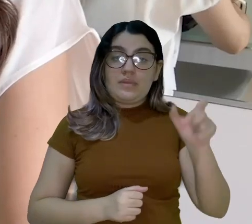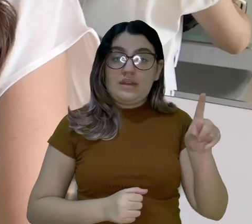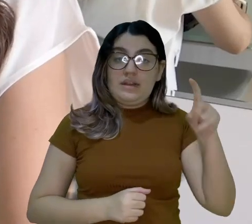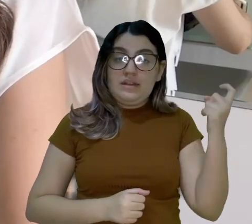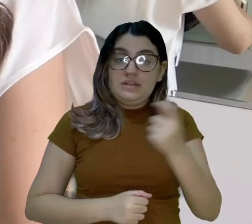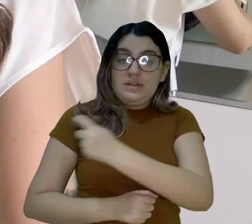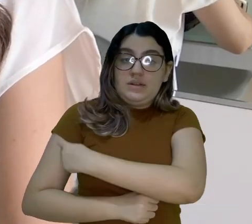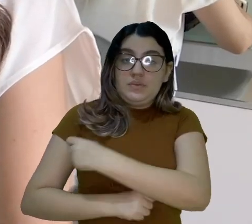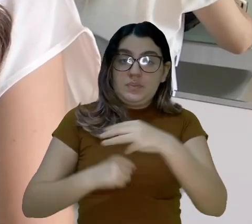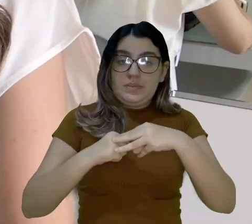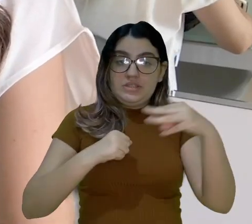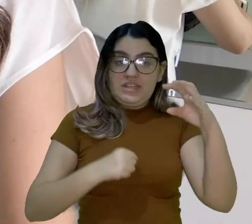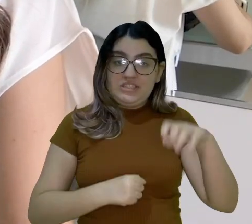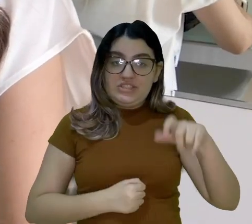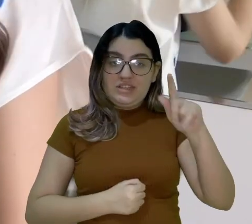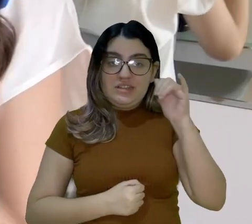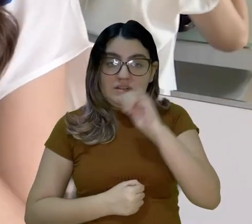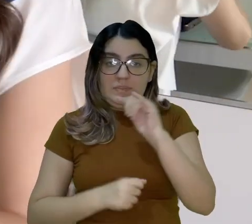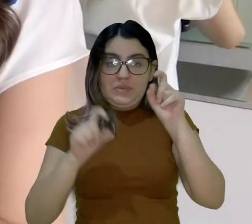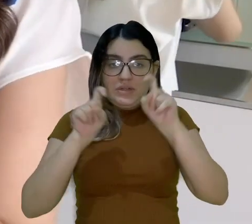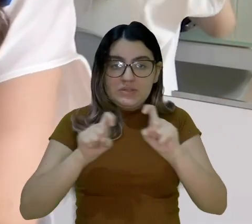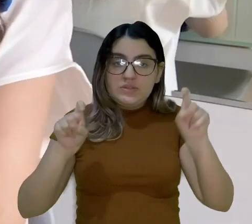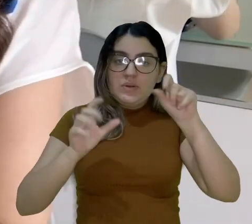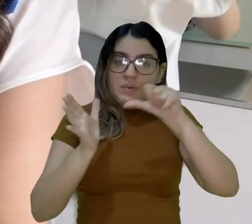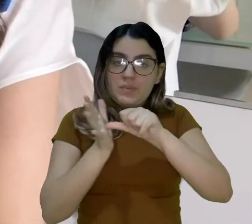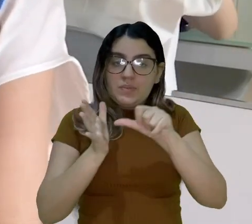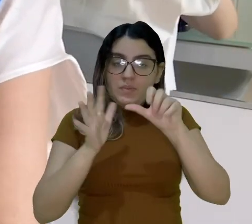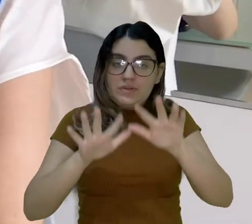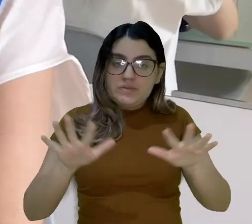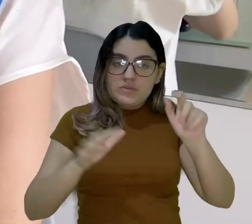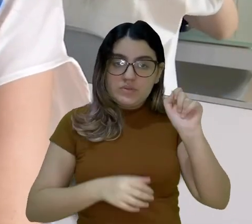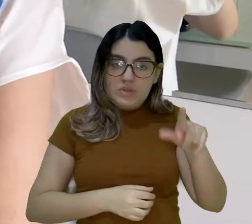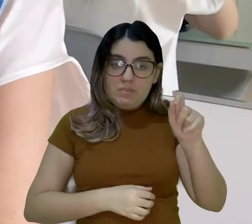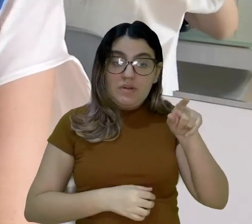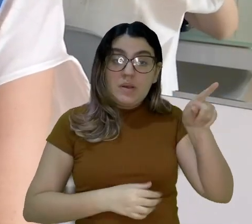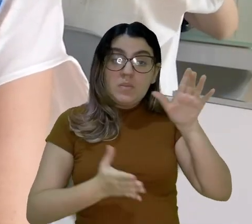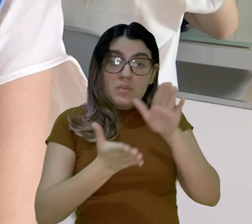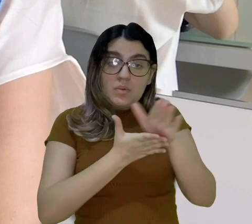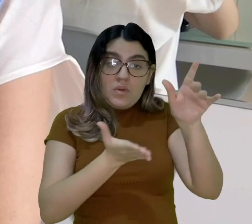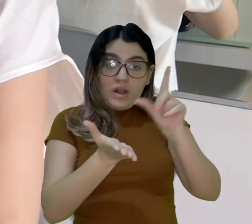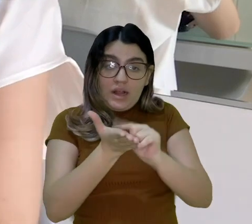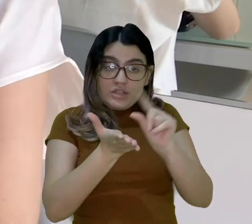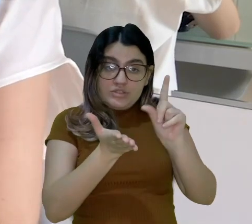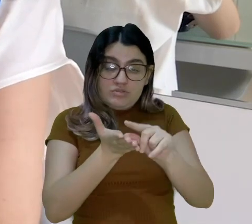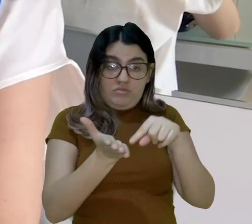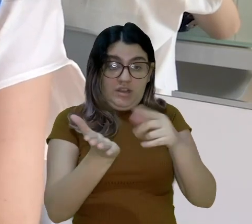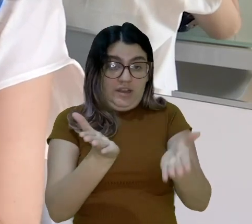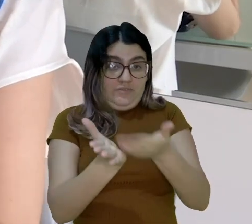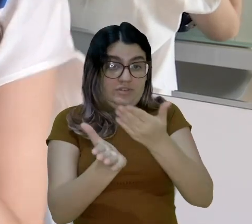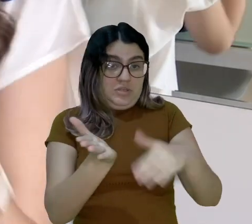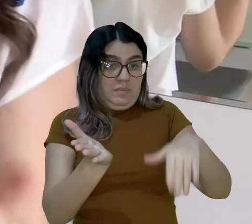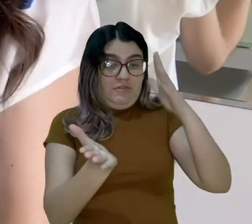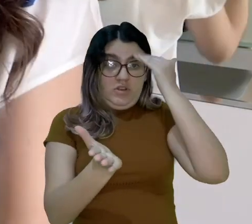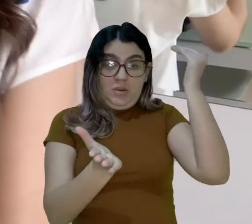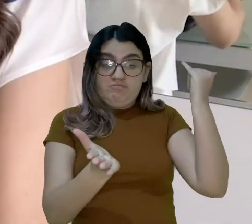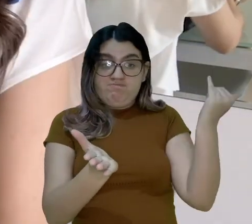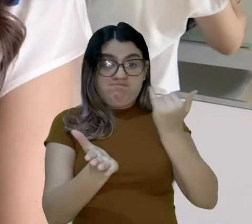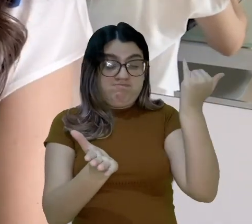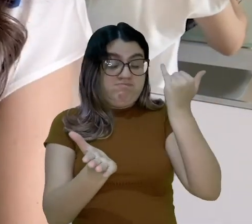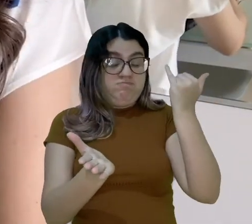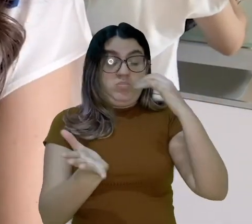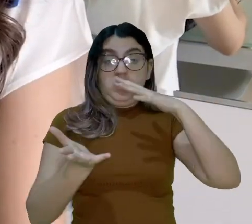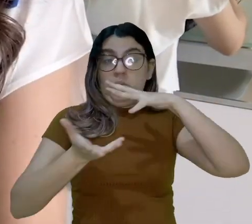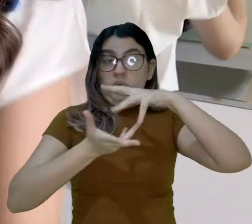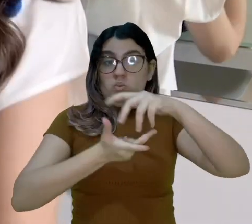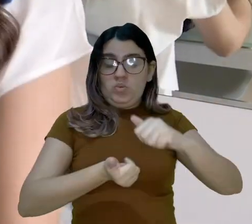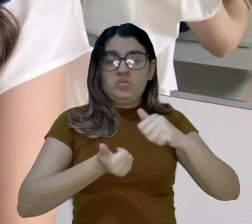Um ex-aluno do mestrado em Engenharia Elétrica e de Computação do campus da UFC de Sobral acaba de publicar um artigo em uma das mais renomadas